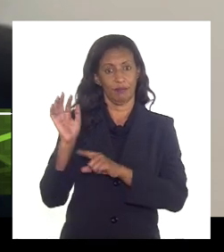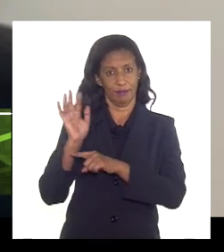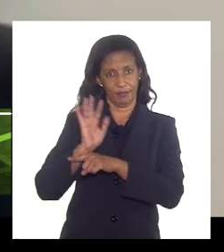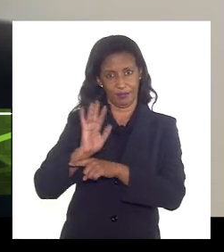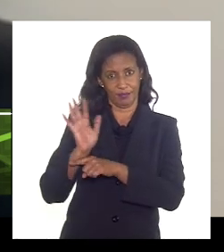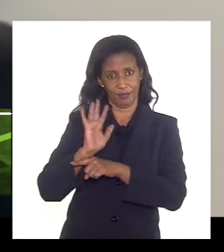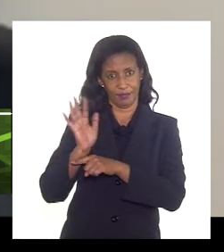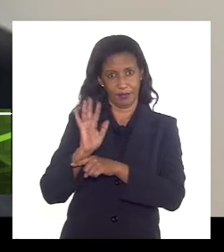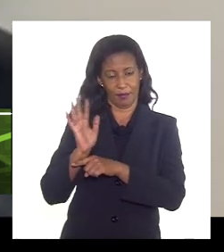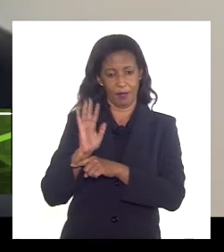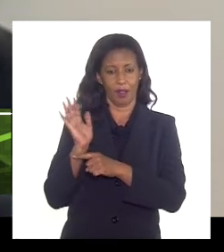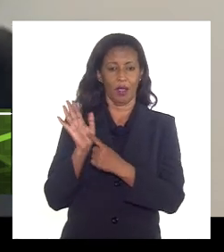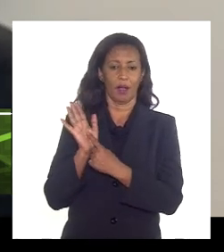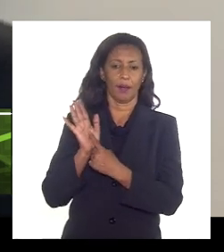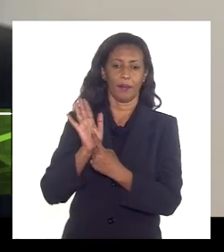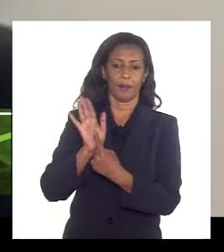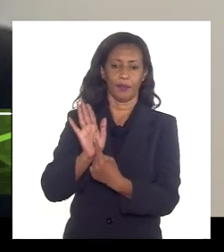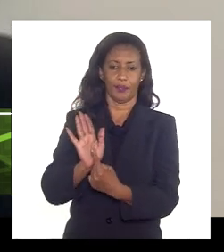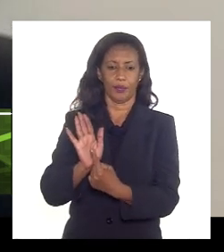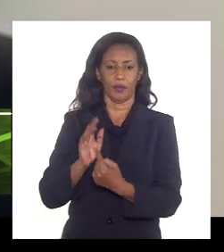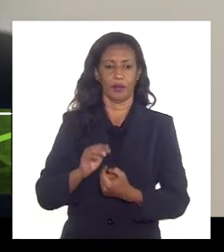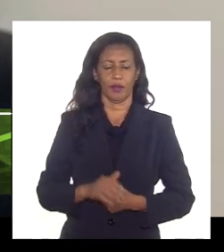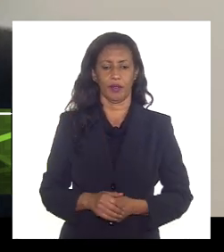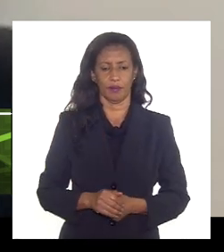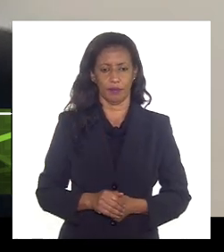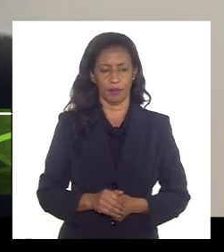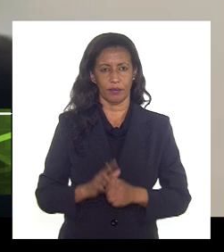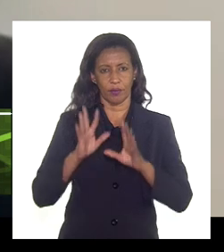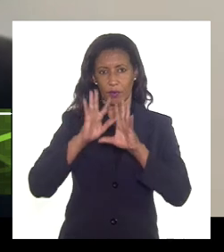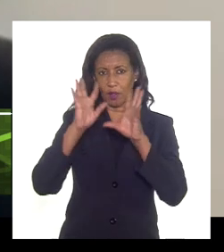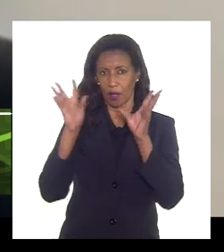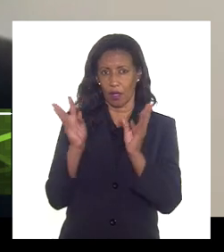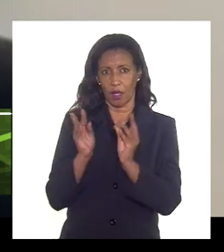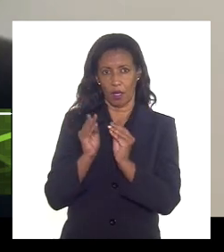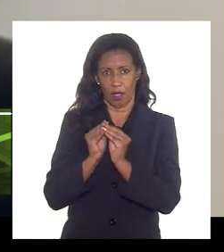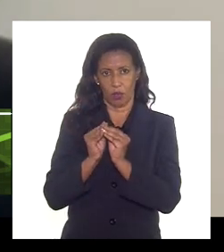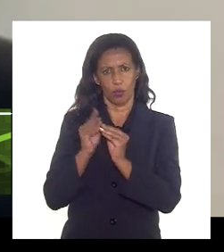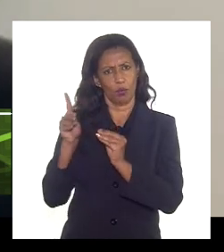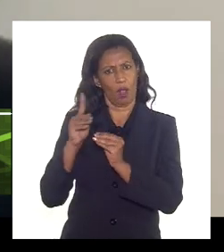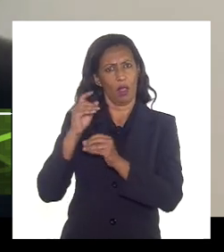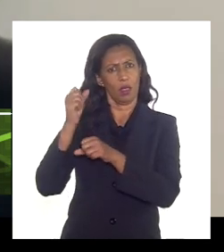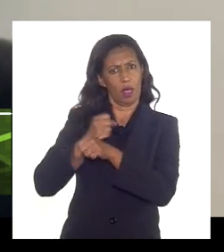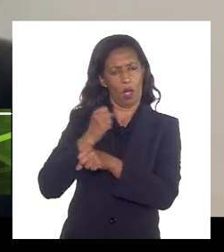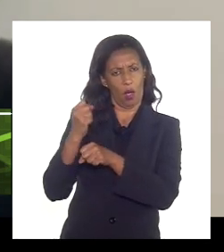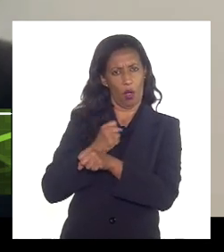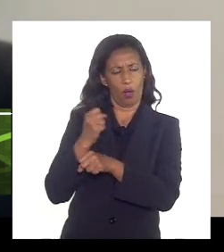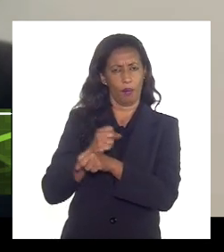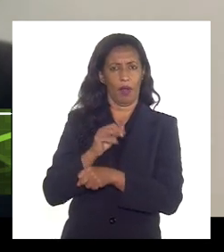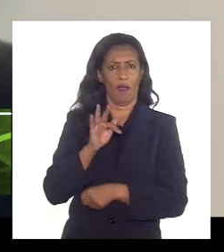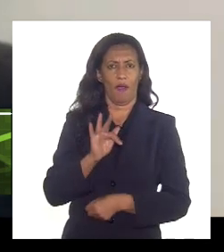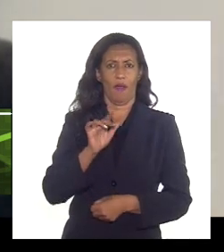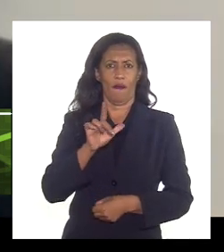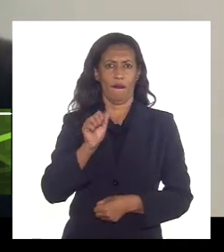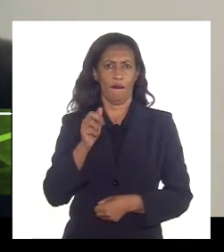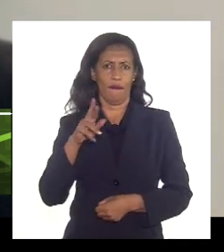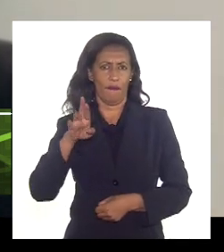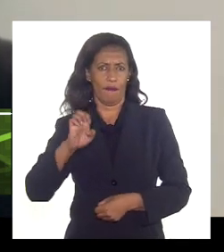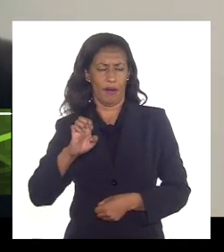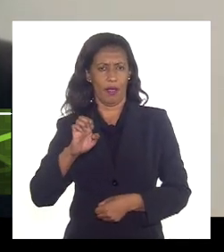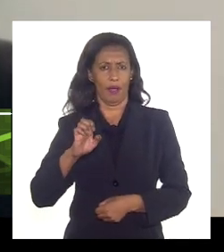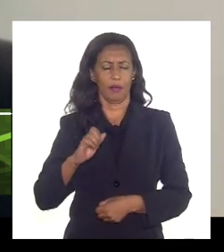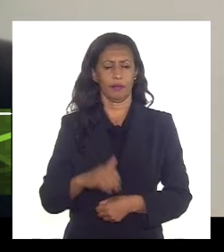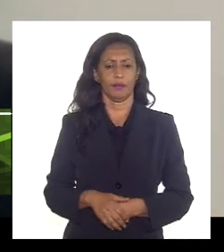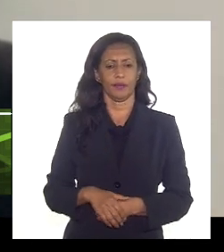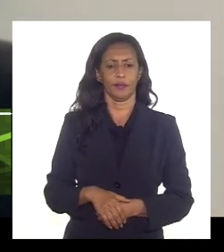Como eu falei, mostrou um resumo do processo de construção do FLER, essa torre onde fica